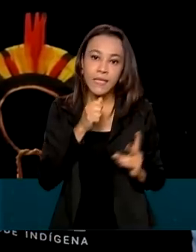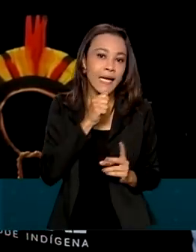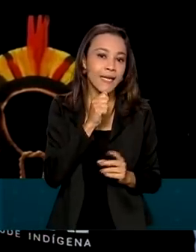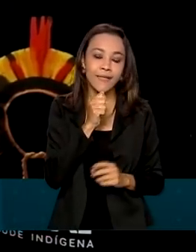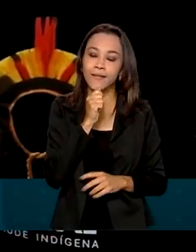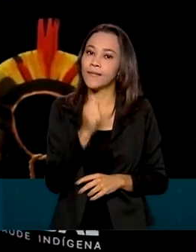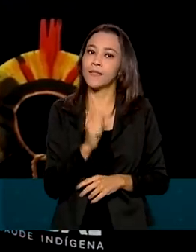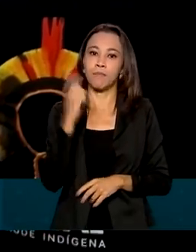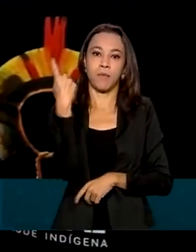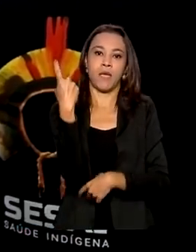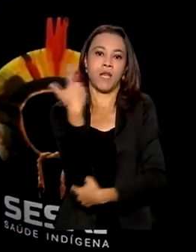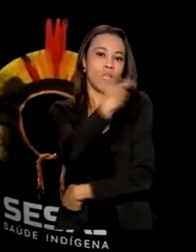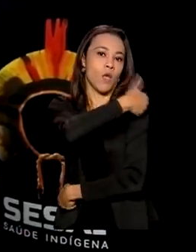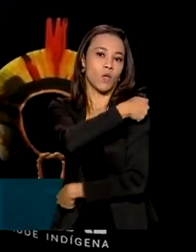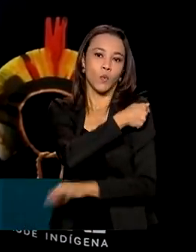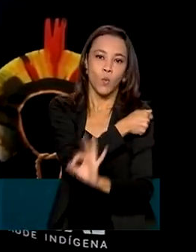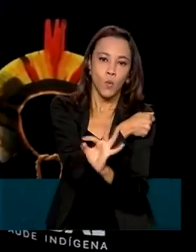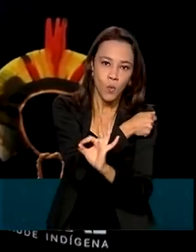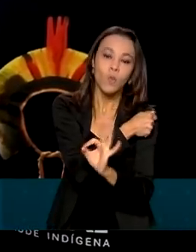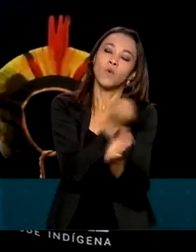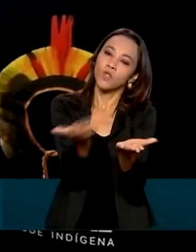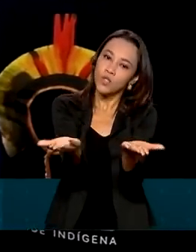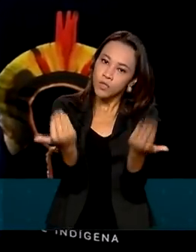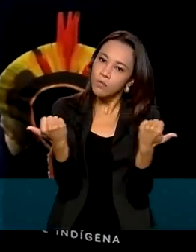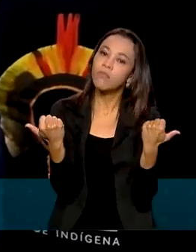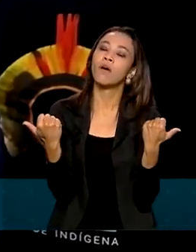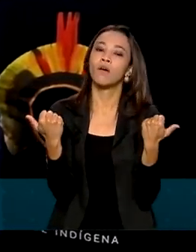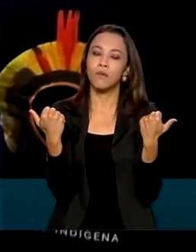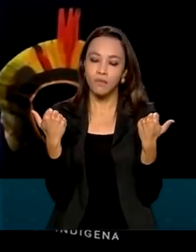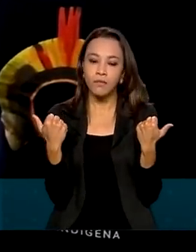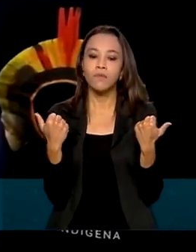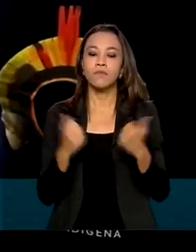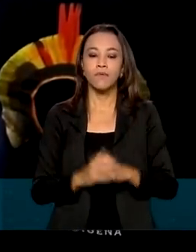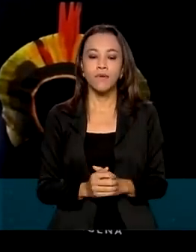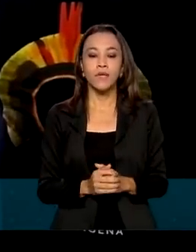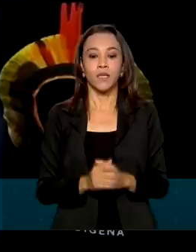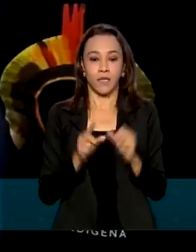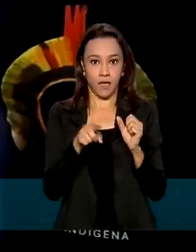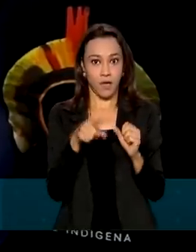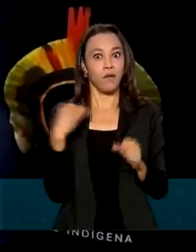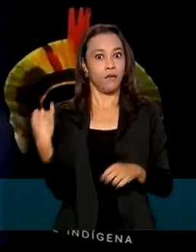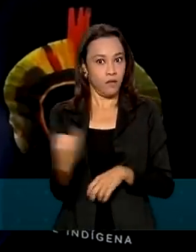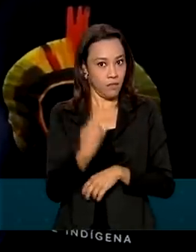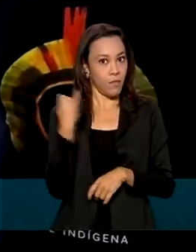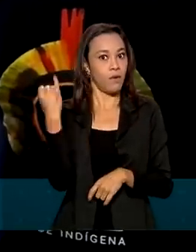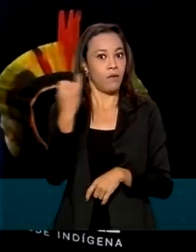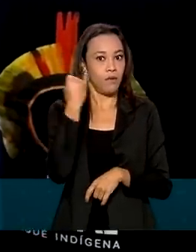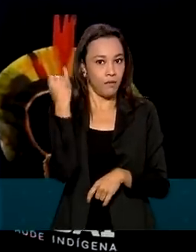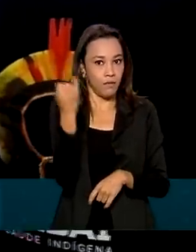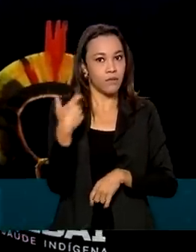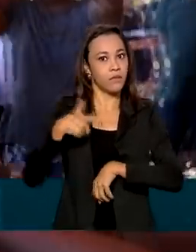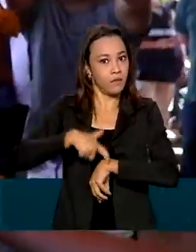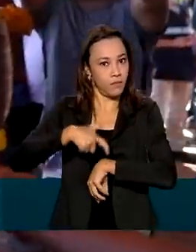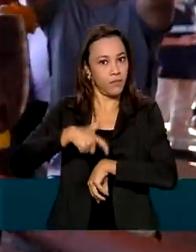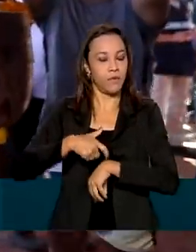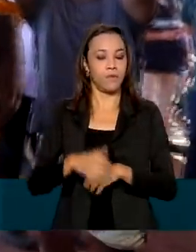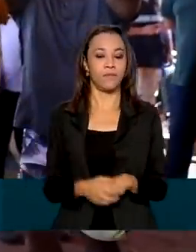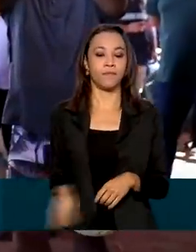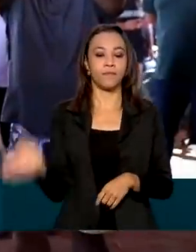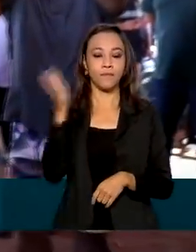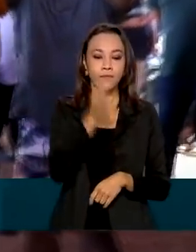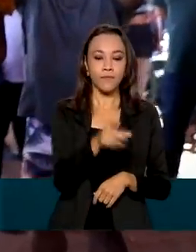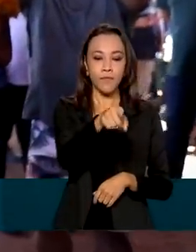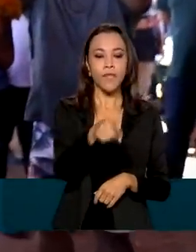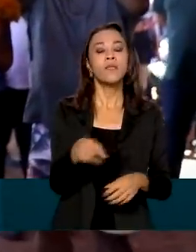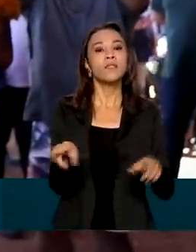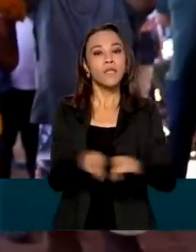a primeira dose de vacinação contra a Covid-19, né? Que é importante, né? Esse momento. Pedido que